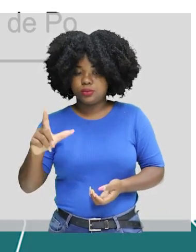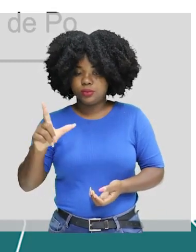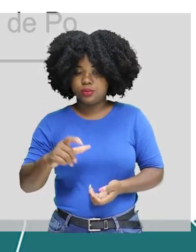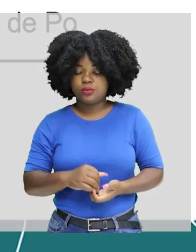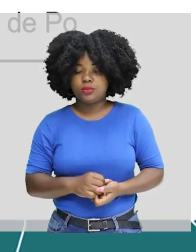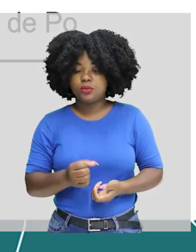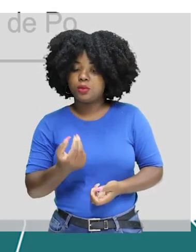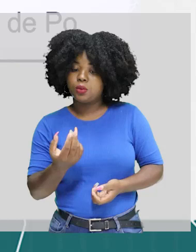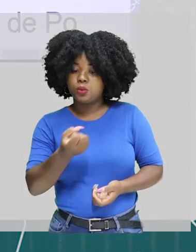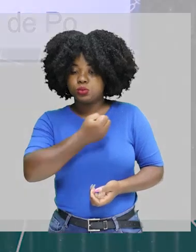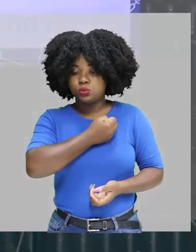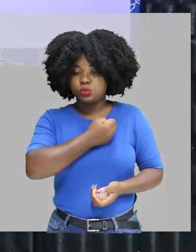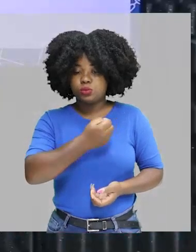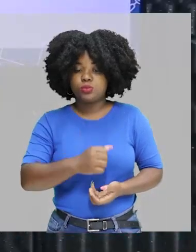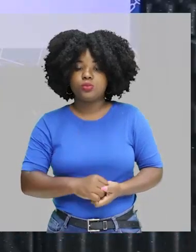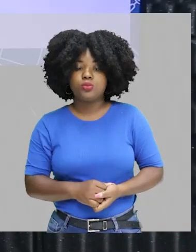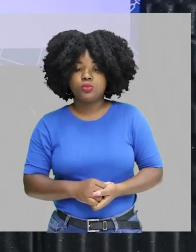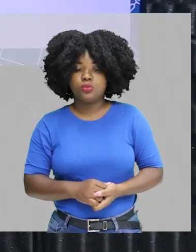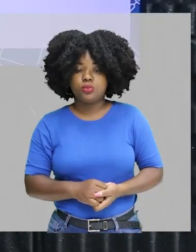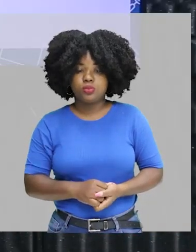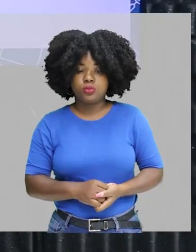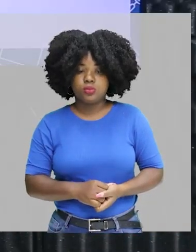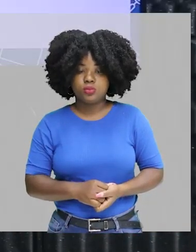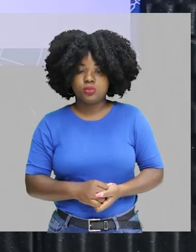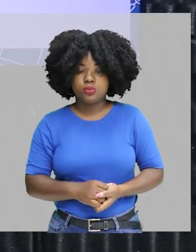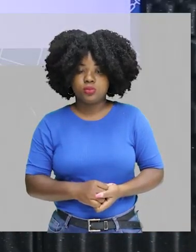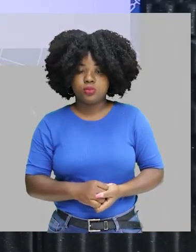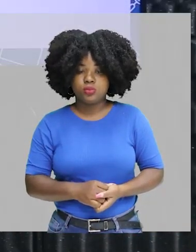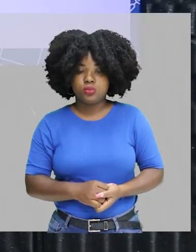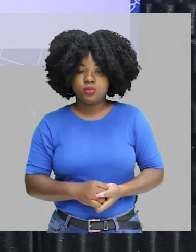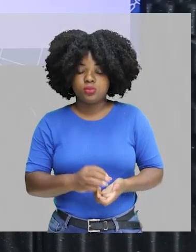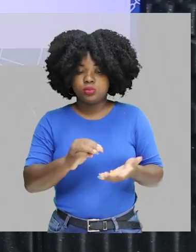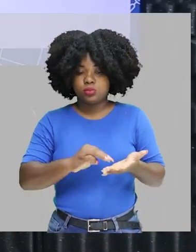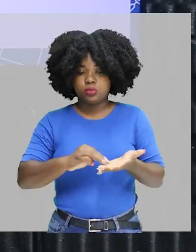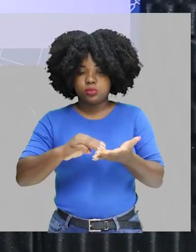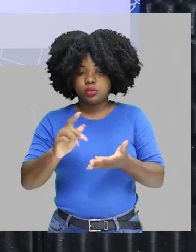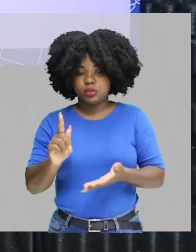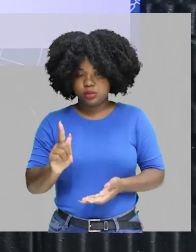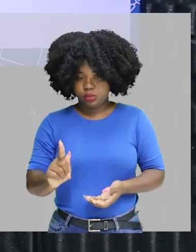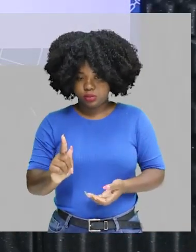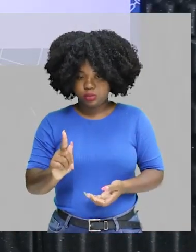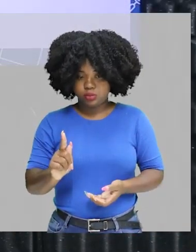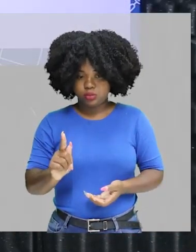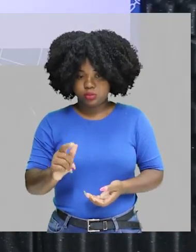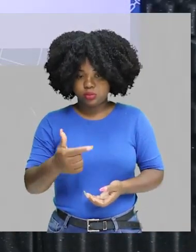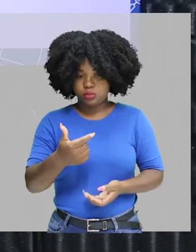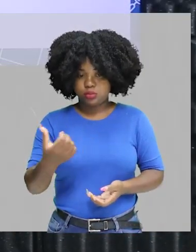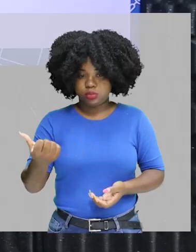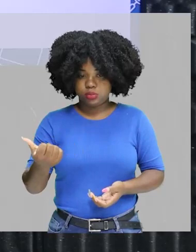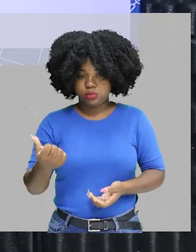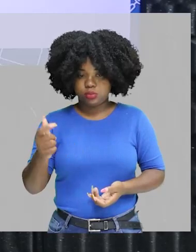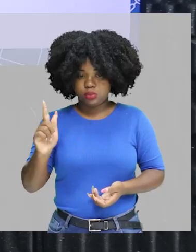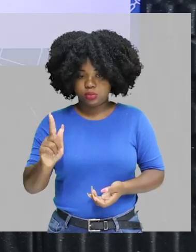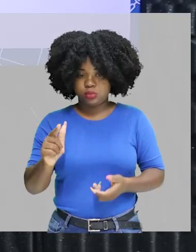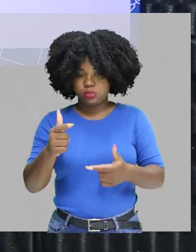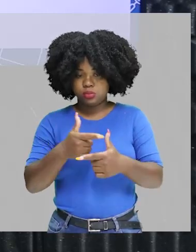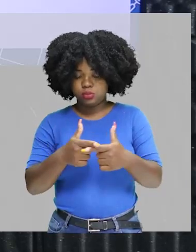ou número de mols, que vai ser a massa em gramas, 21 gramas,